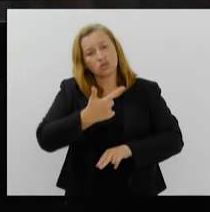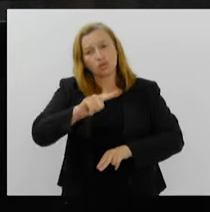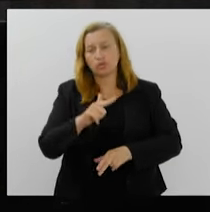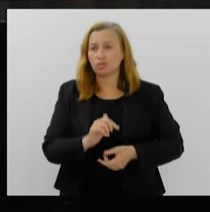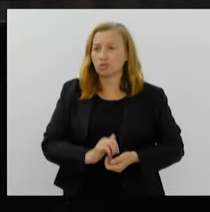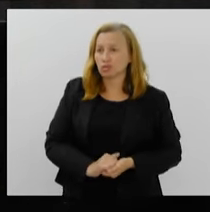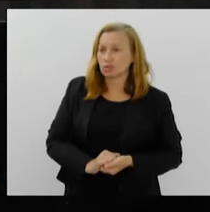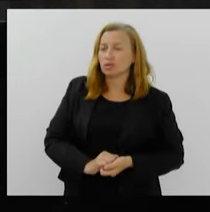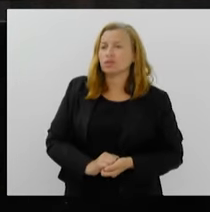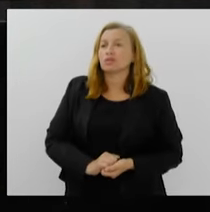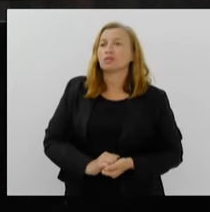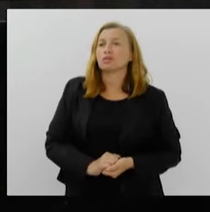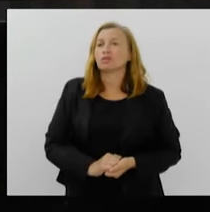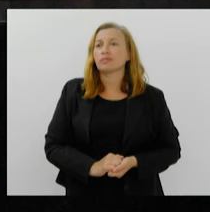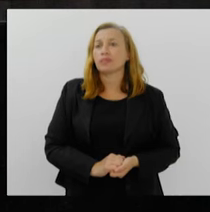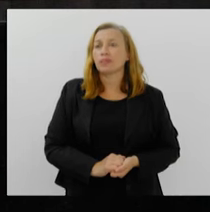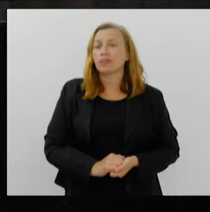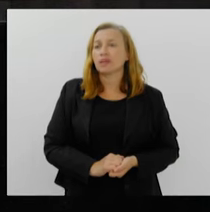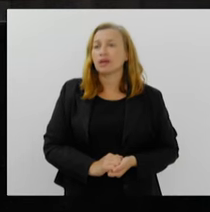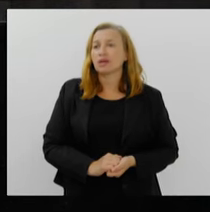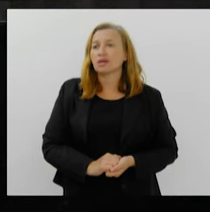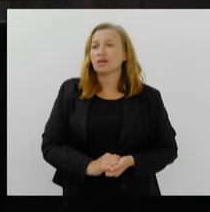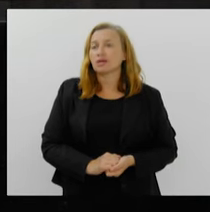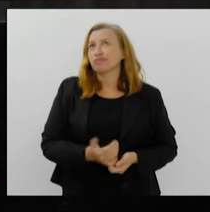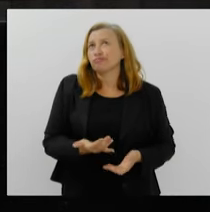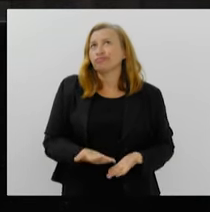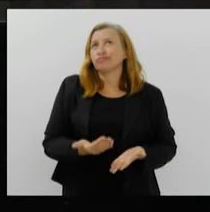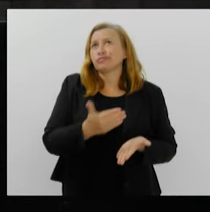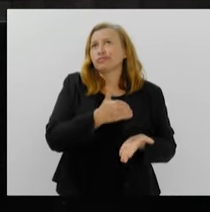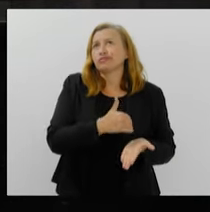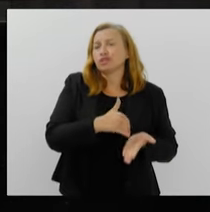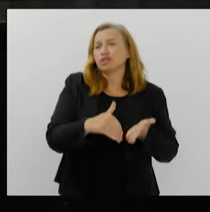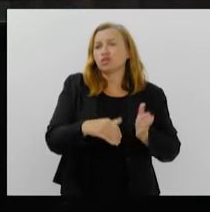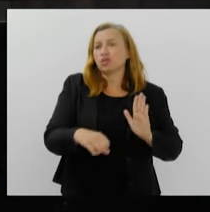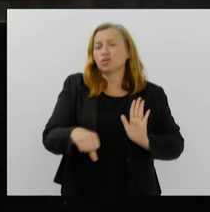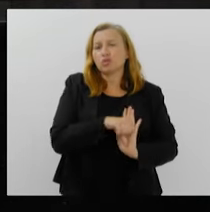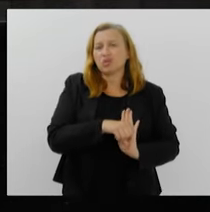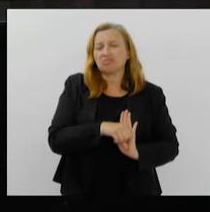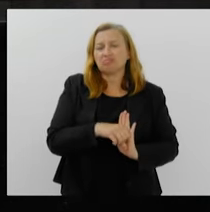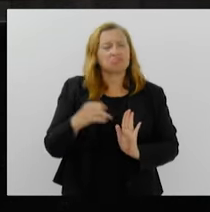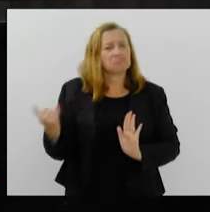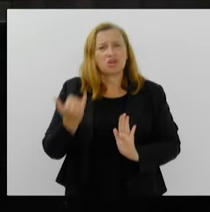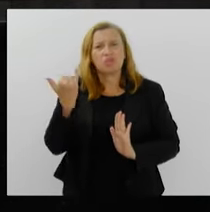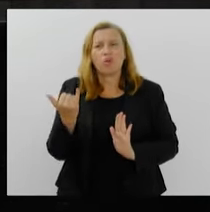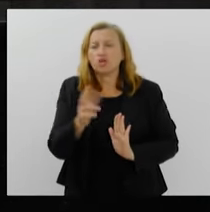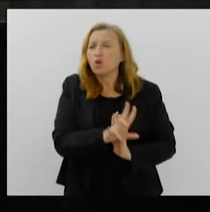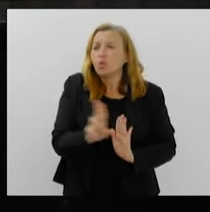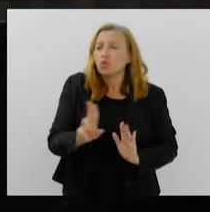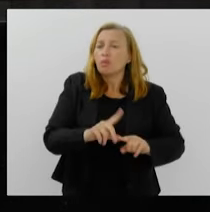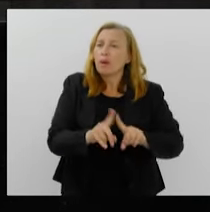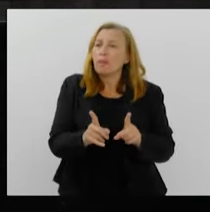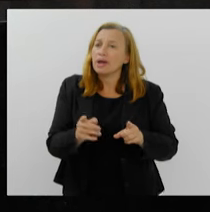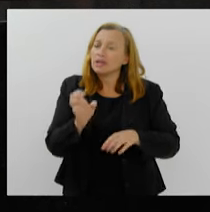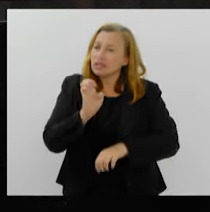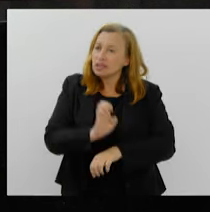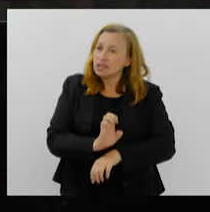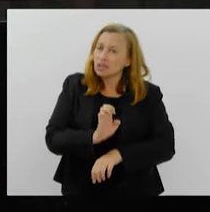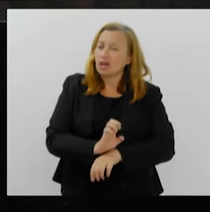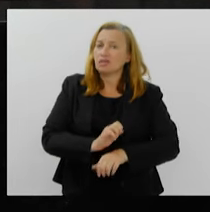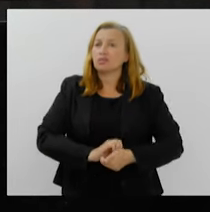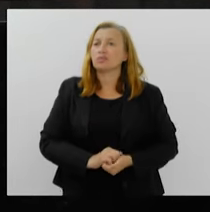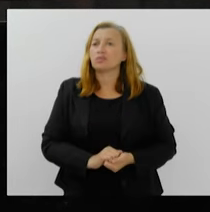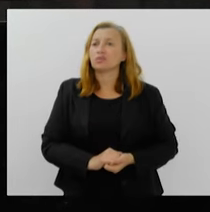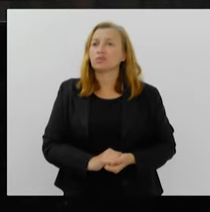ora como escritório do crime, não importa o rótulo, mas esse Estado paralelo